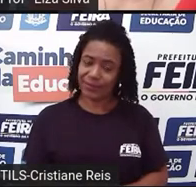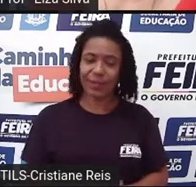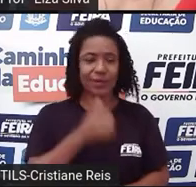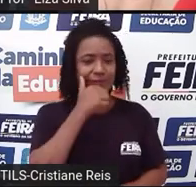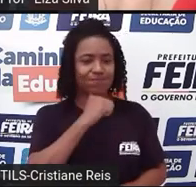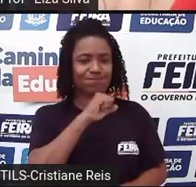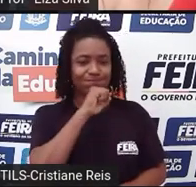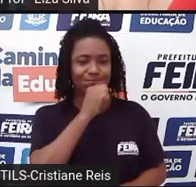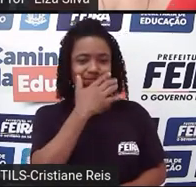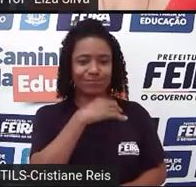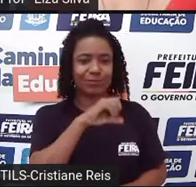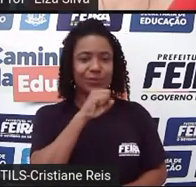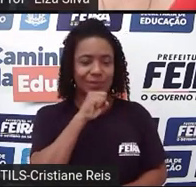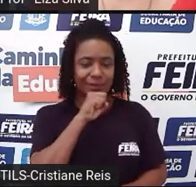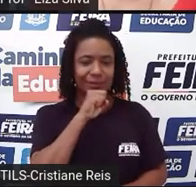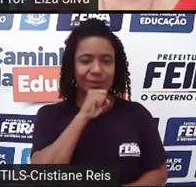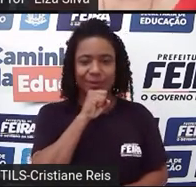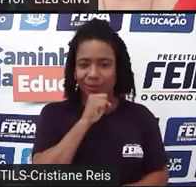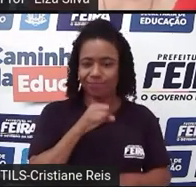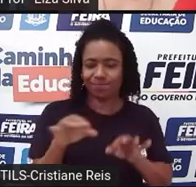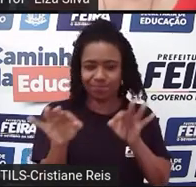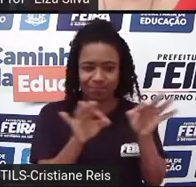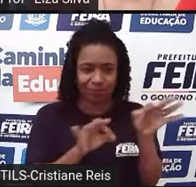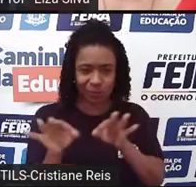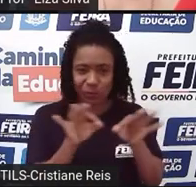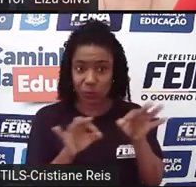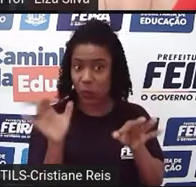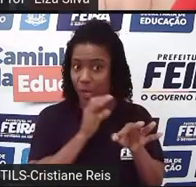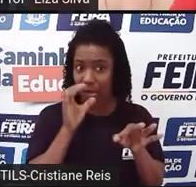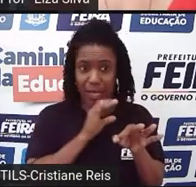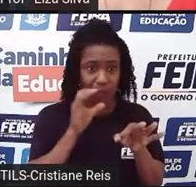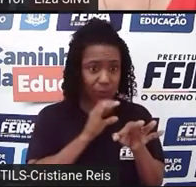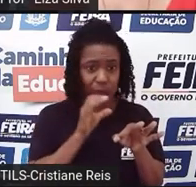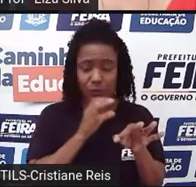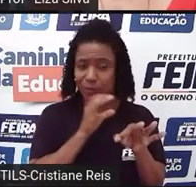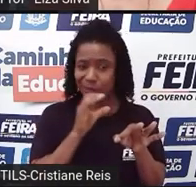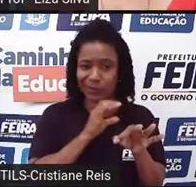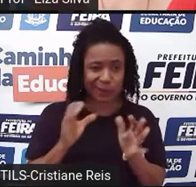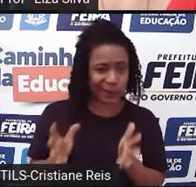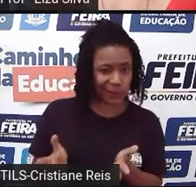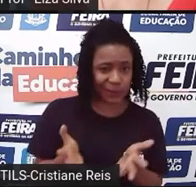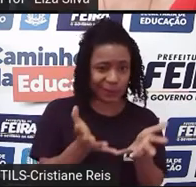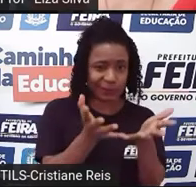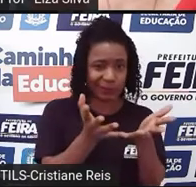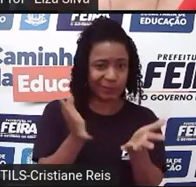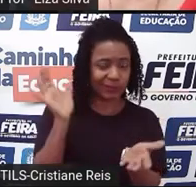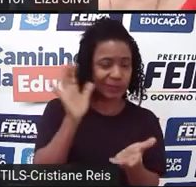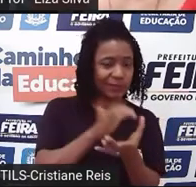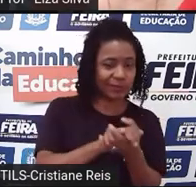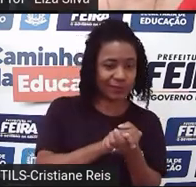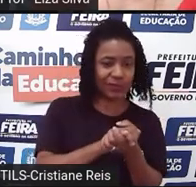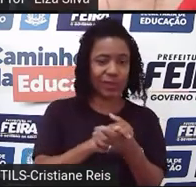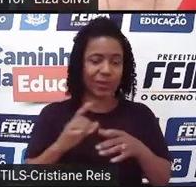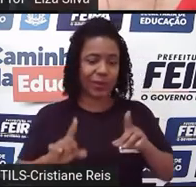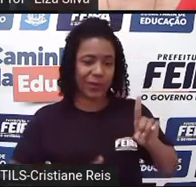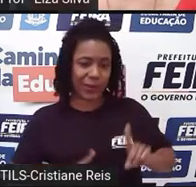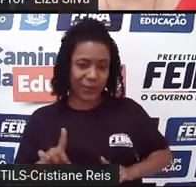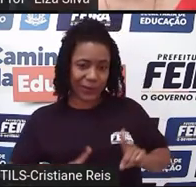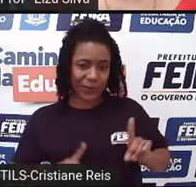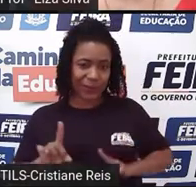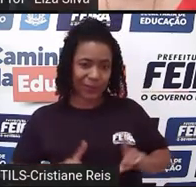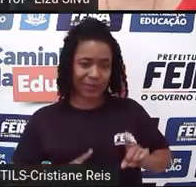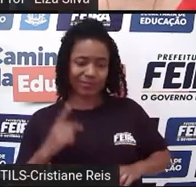Julieta, eles organizam rapidamente o casamento dela com o primo do príncipe